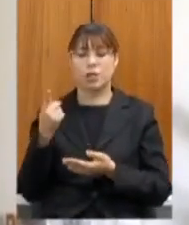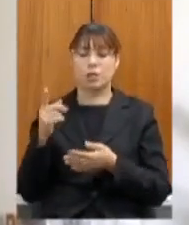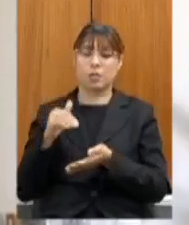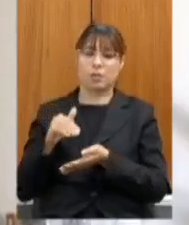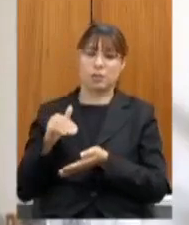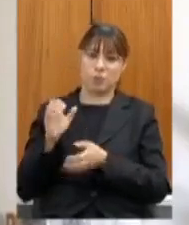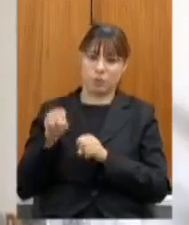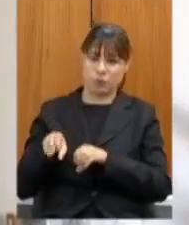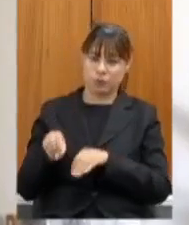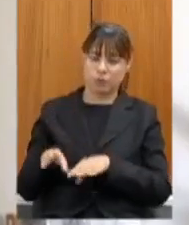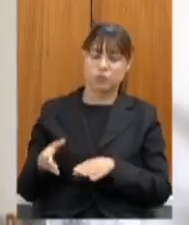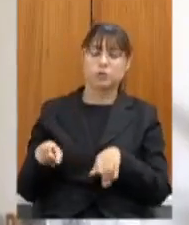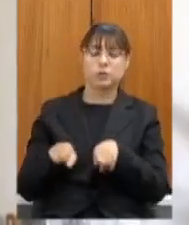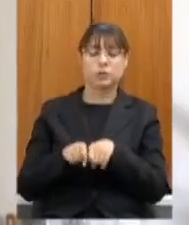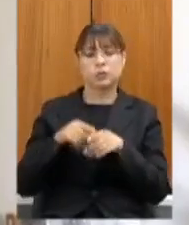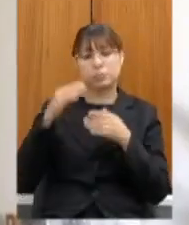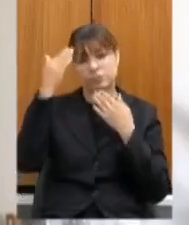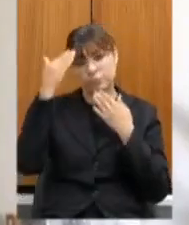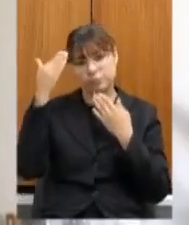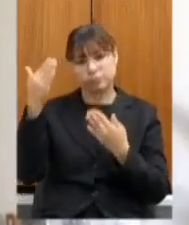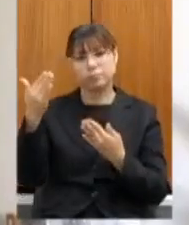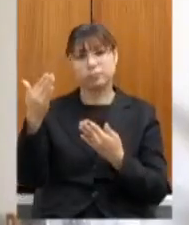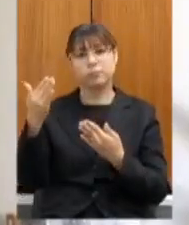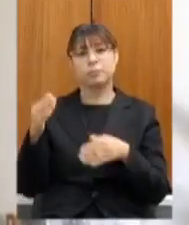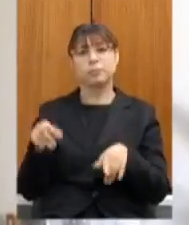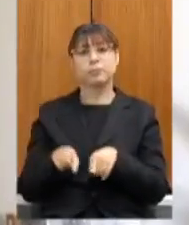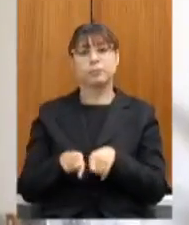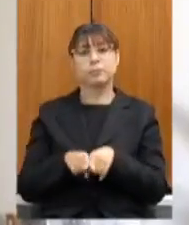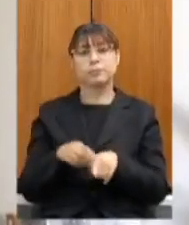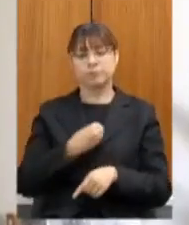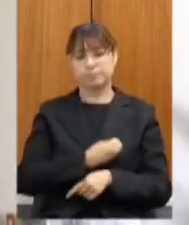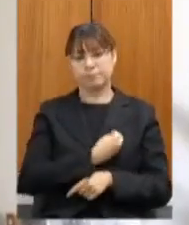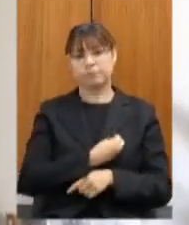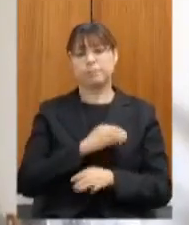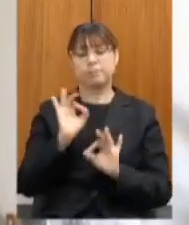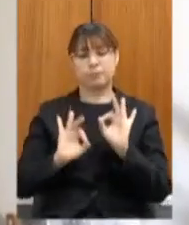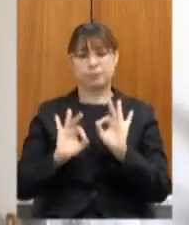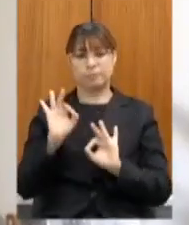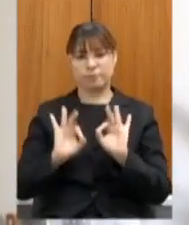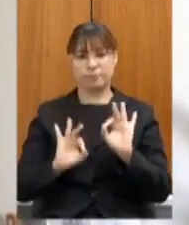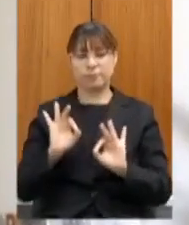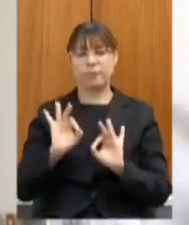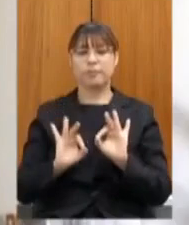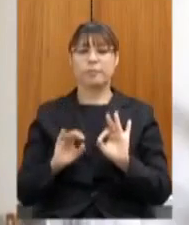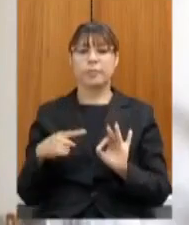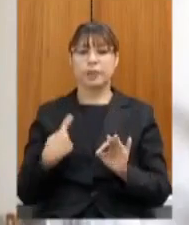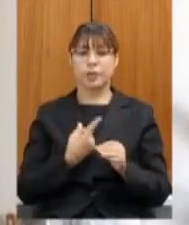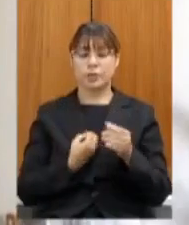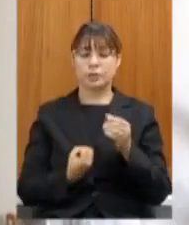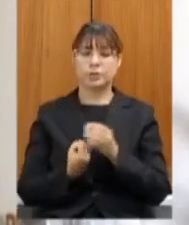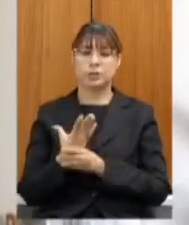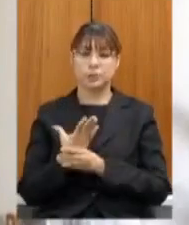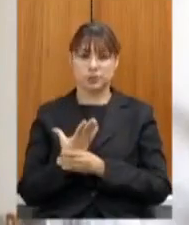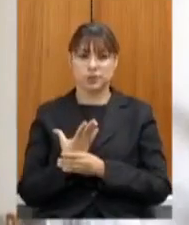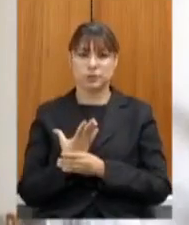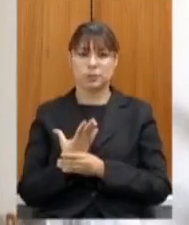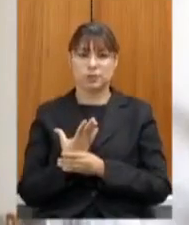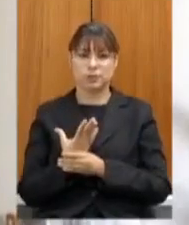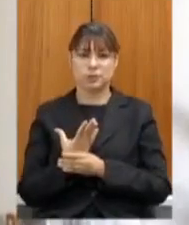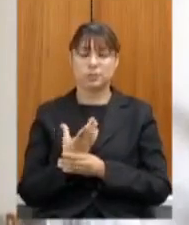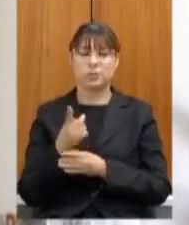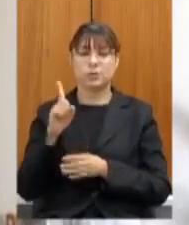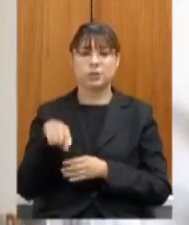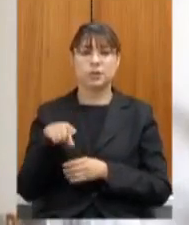aproveitar para te agradecer também pela participação no nosso programa que nós criamos por iniciativa da